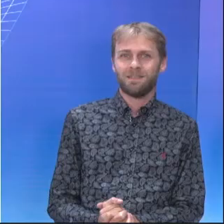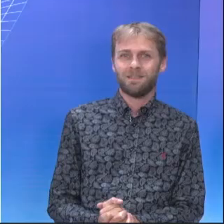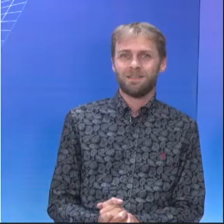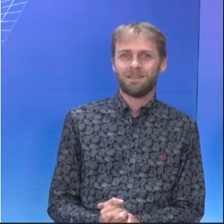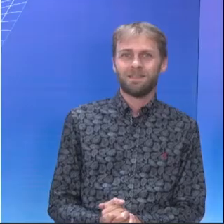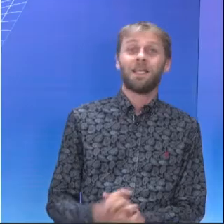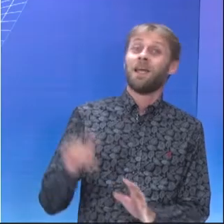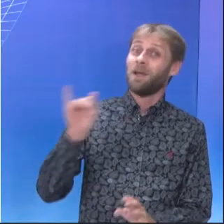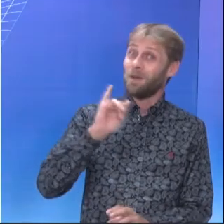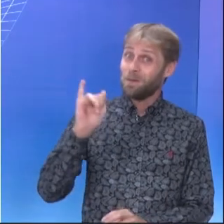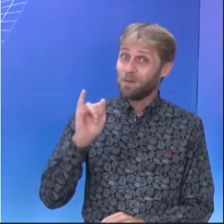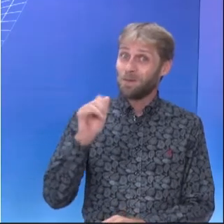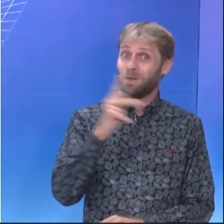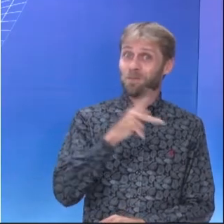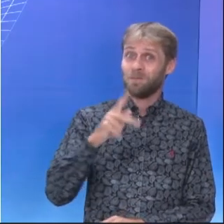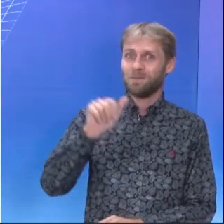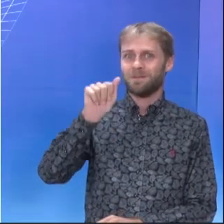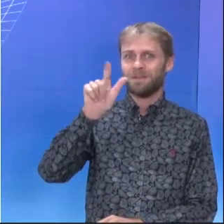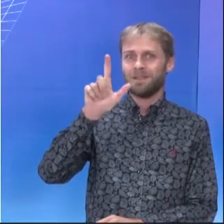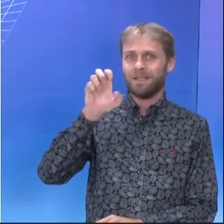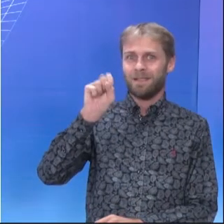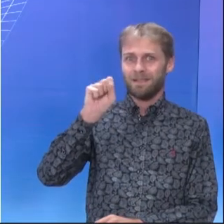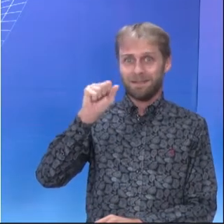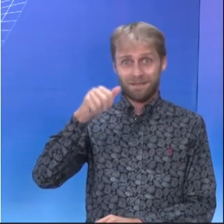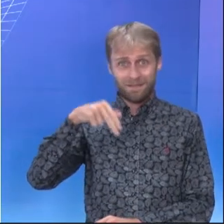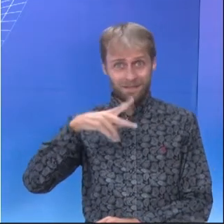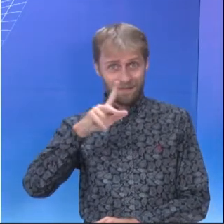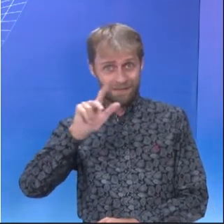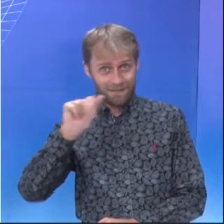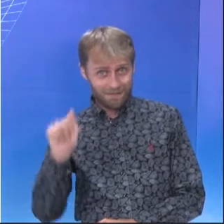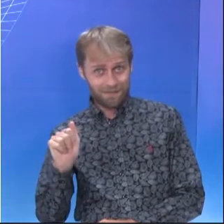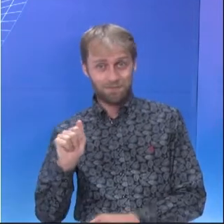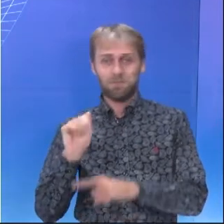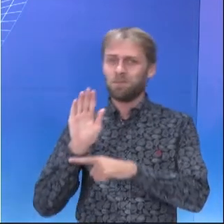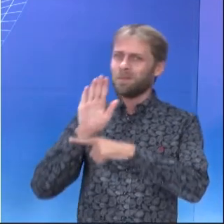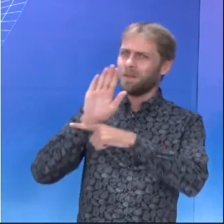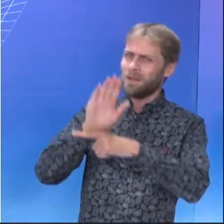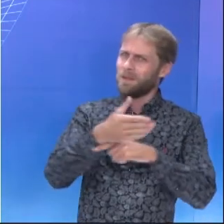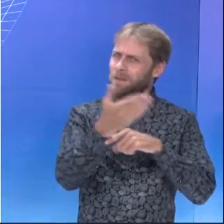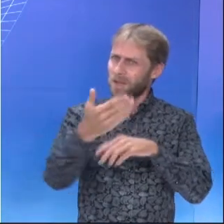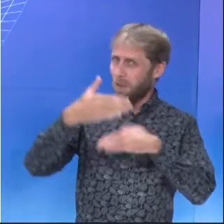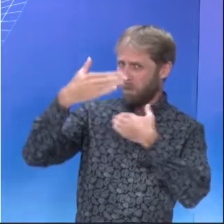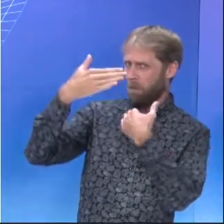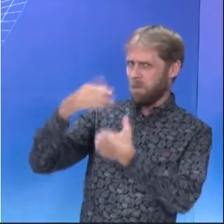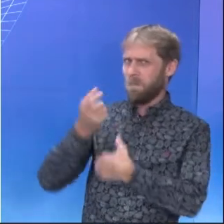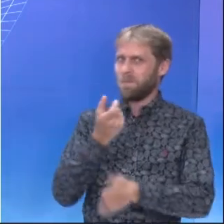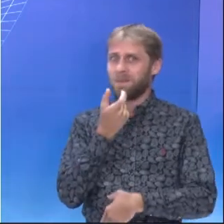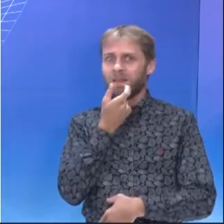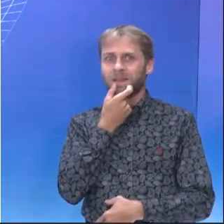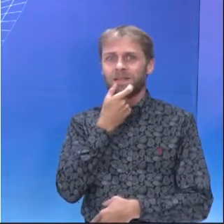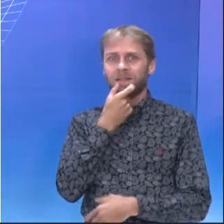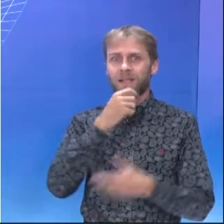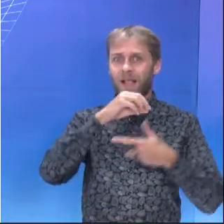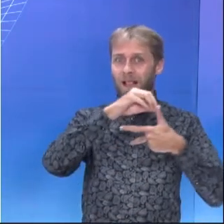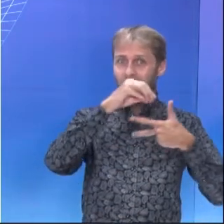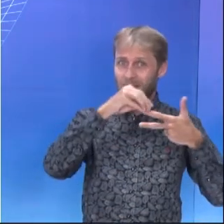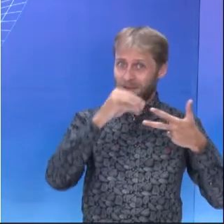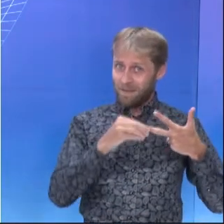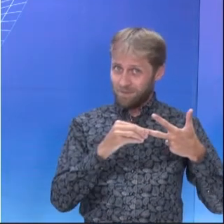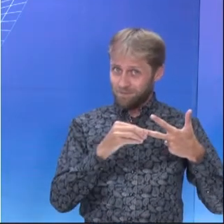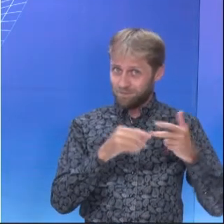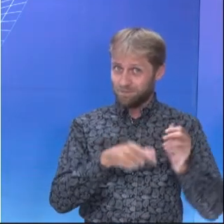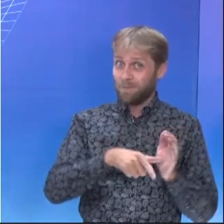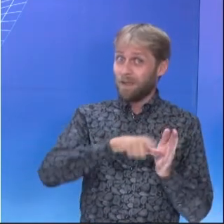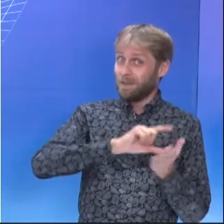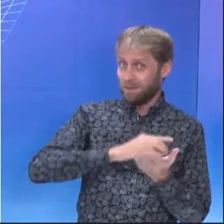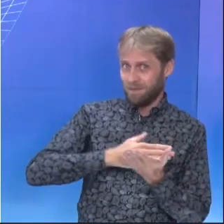Olá, sou a professora Alessandra e estou aqui para te ajudar com a prova de inglês do Enem. Antes